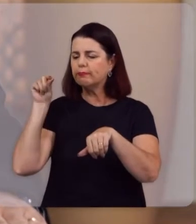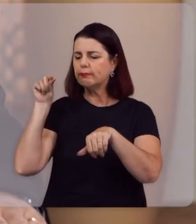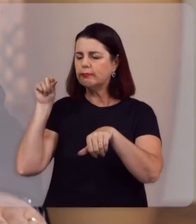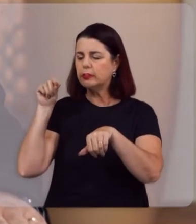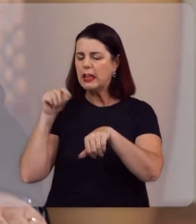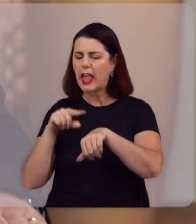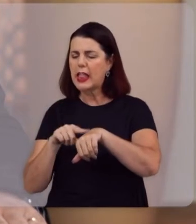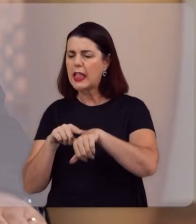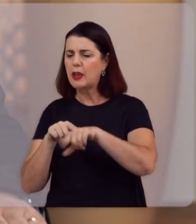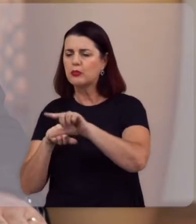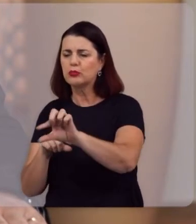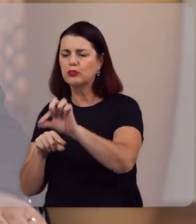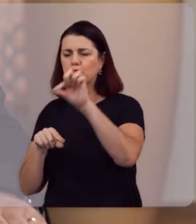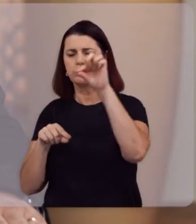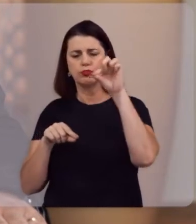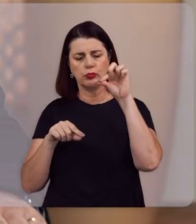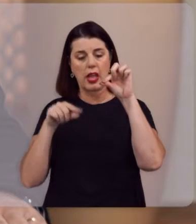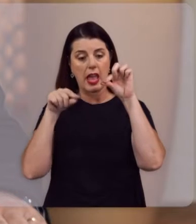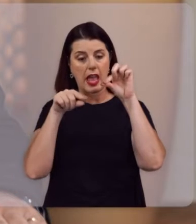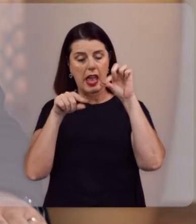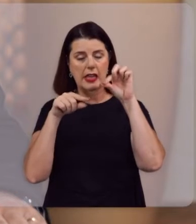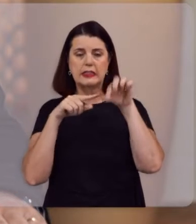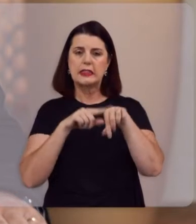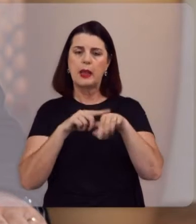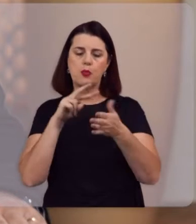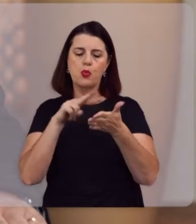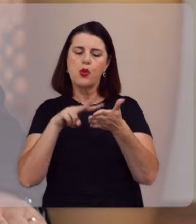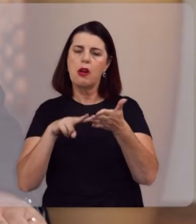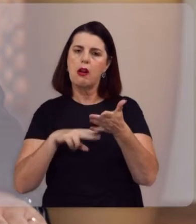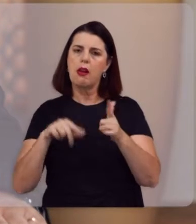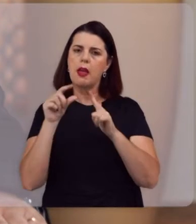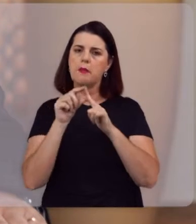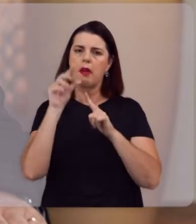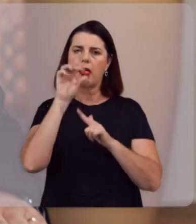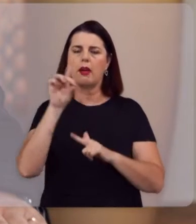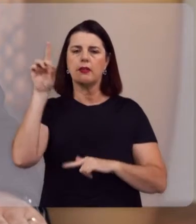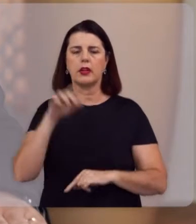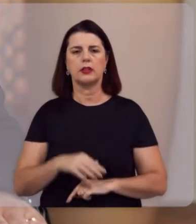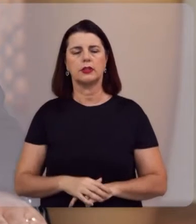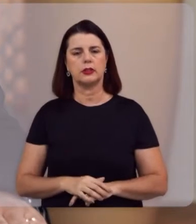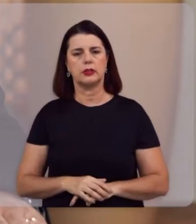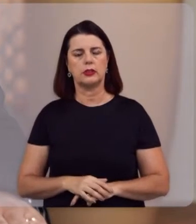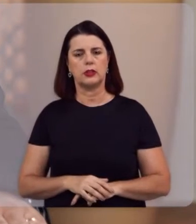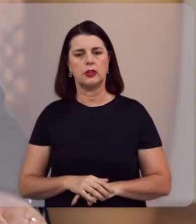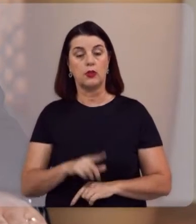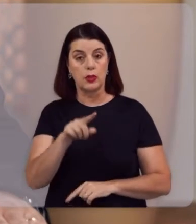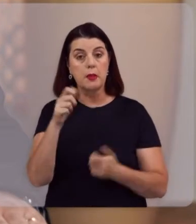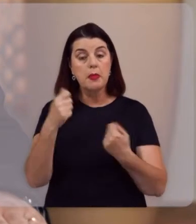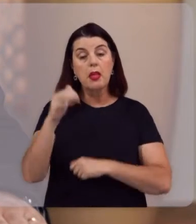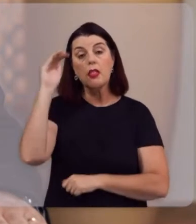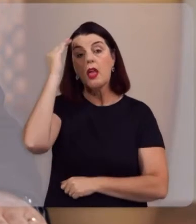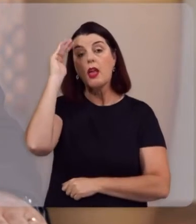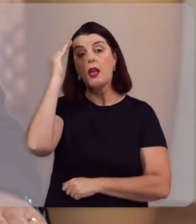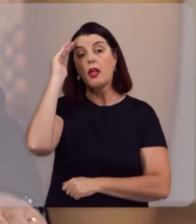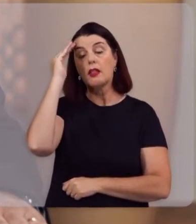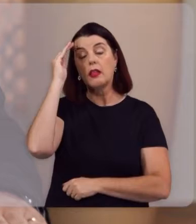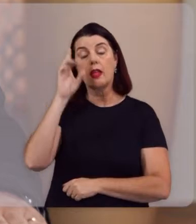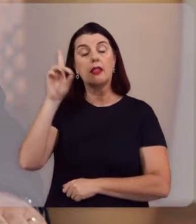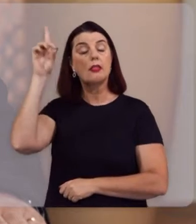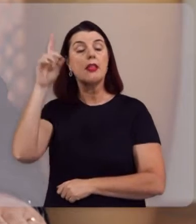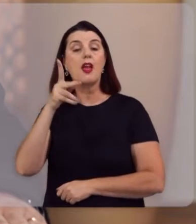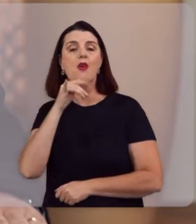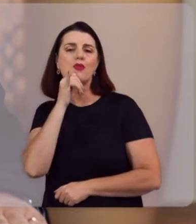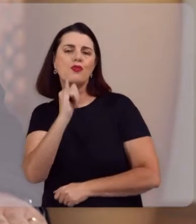dia para que você leia as Escrituras, mas, ao fazê-lo, você precisa entender que